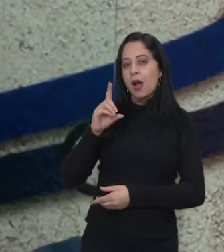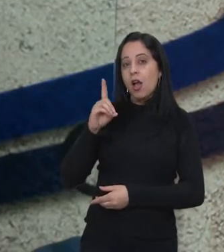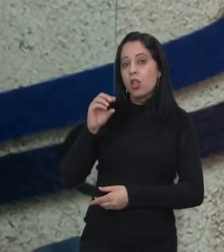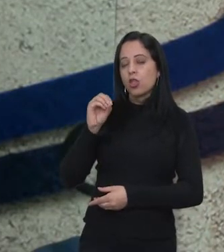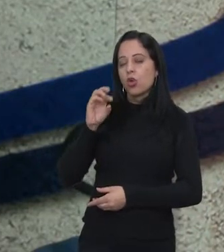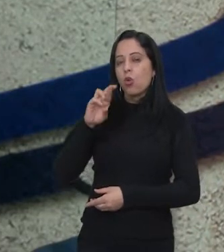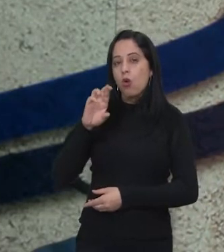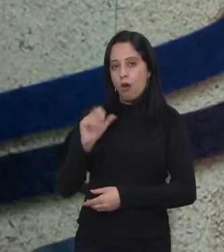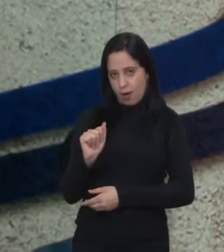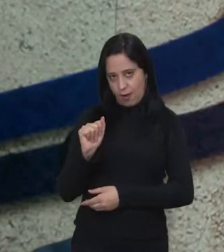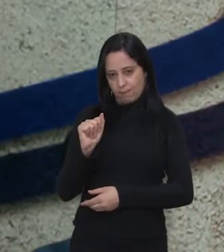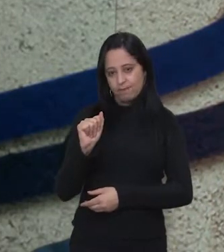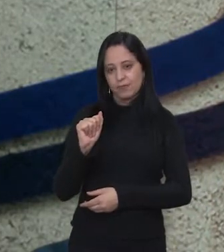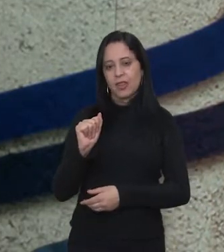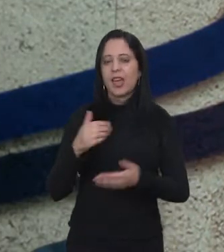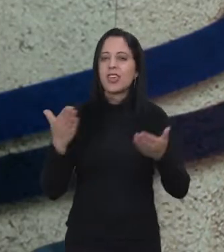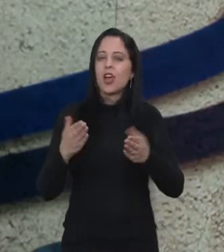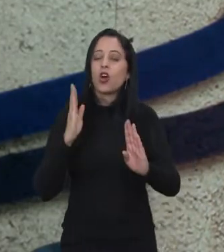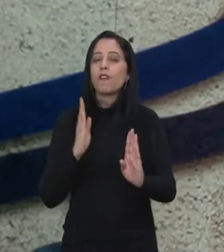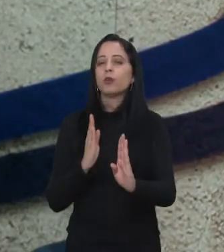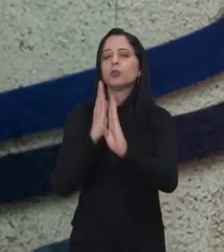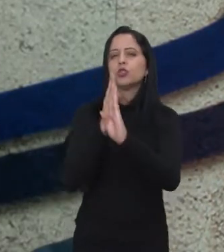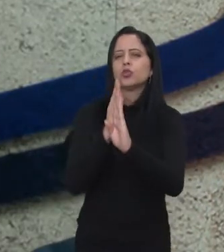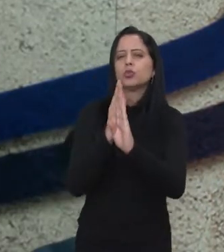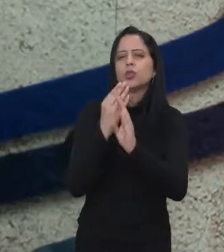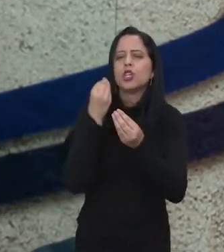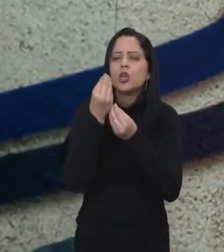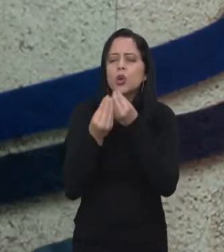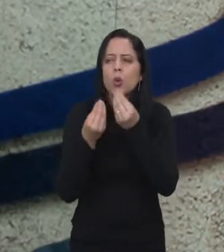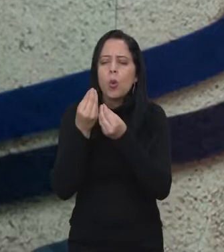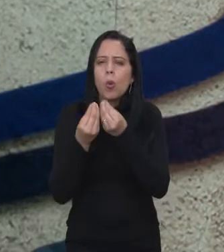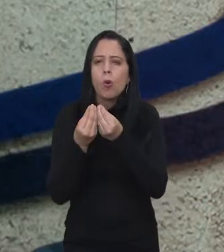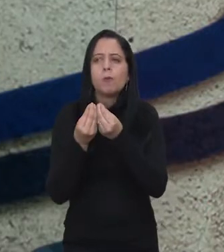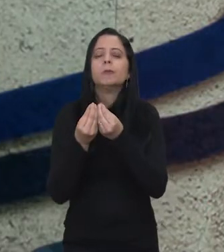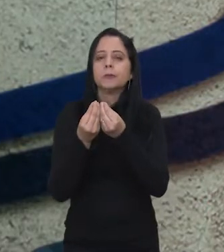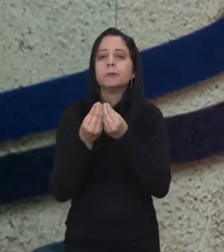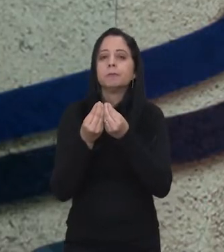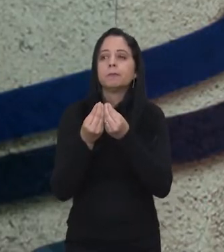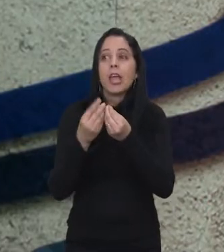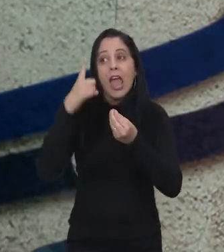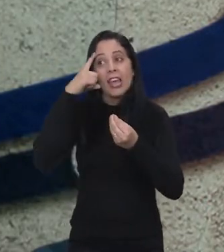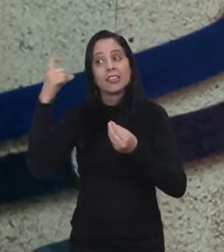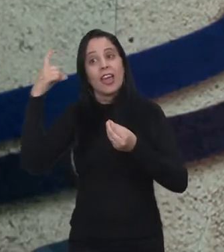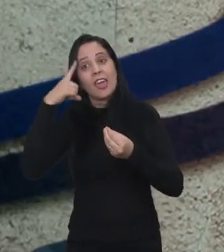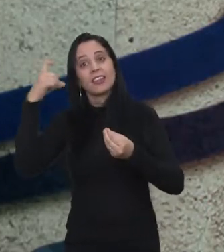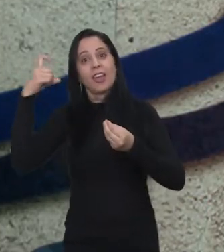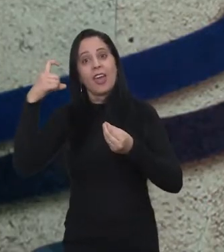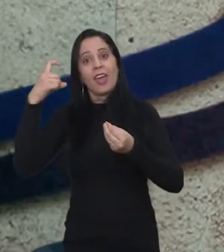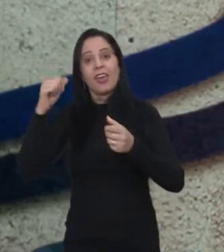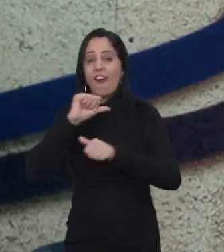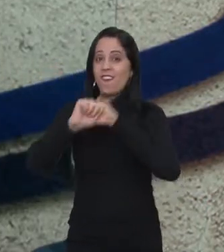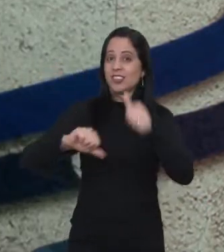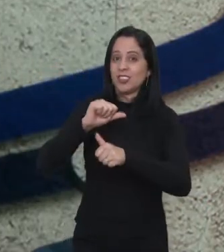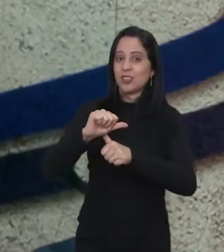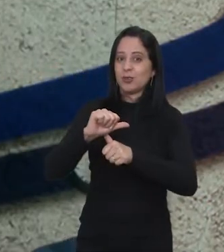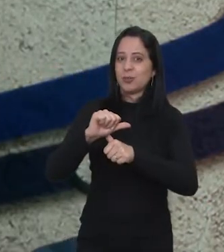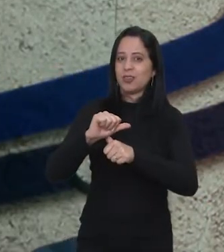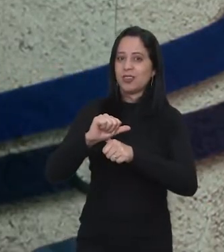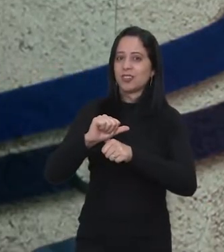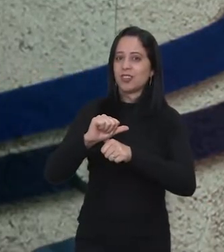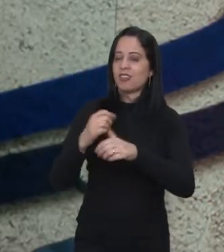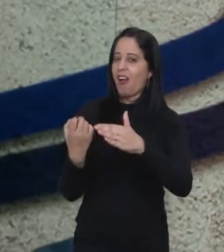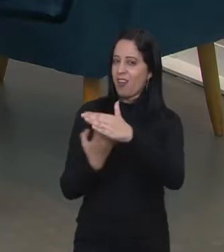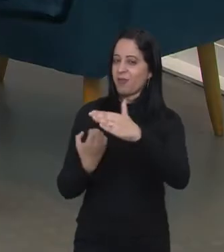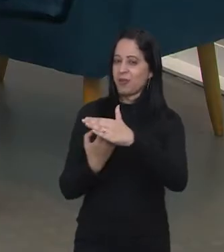descobrir os processos necessários no desenvolvimento daquela ideia inovadora que precisa de suporte para se tornar um negócio lucrativo e